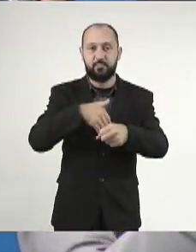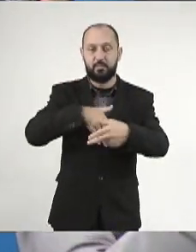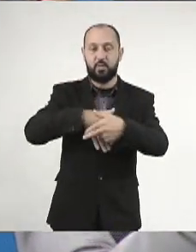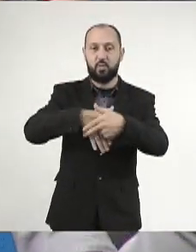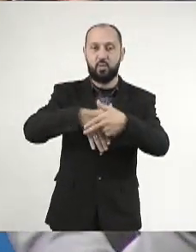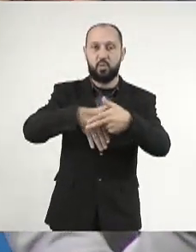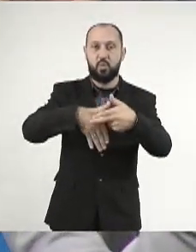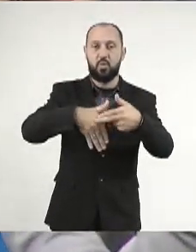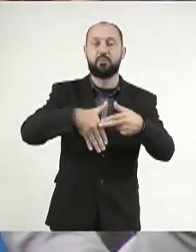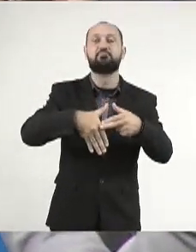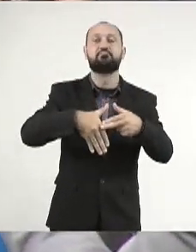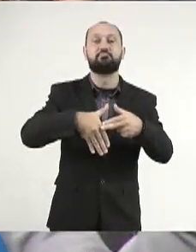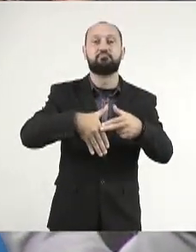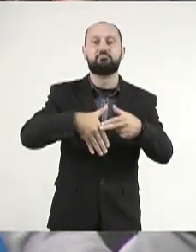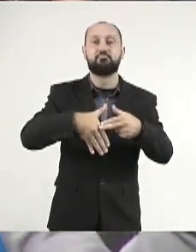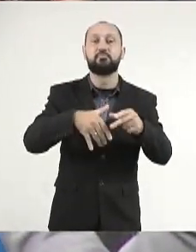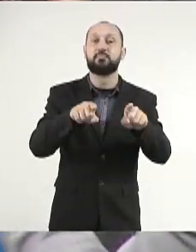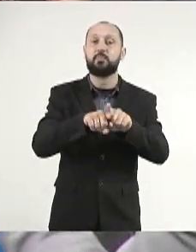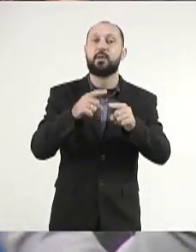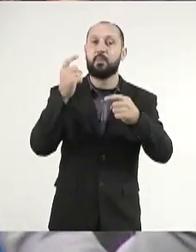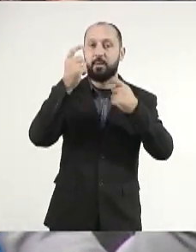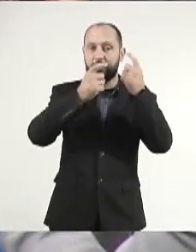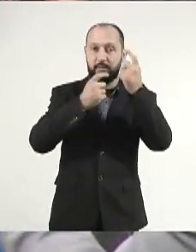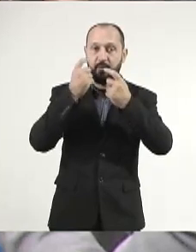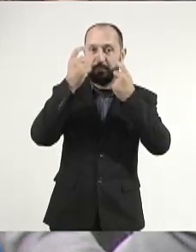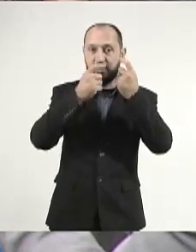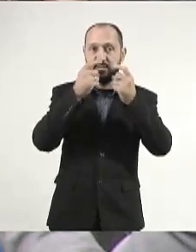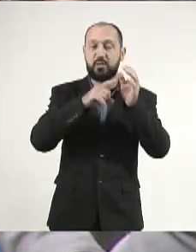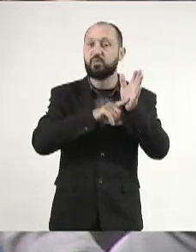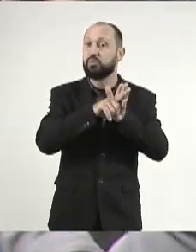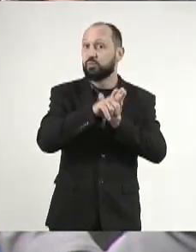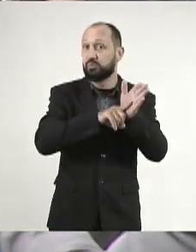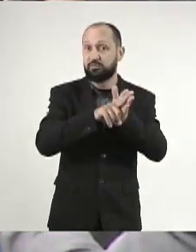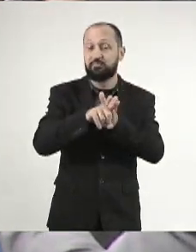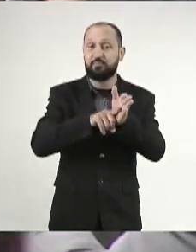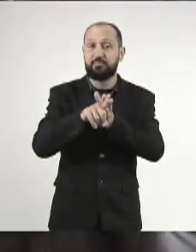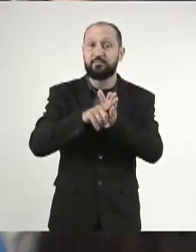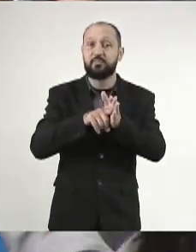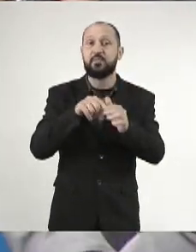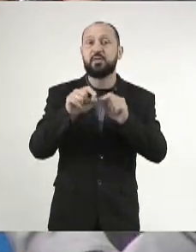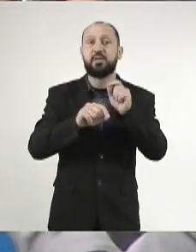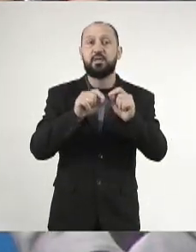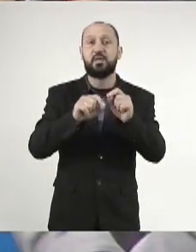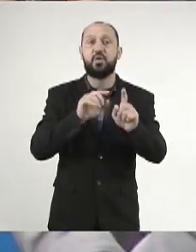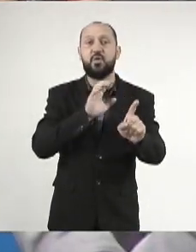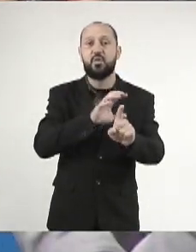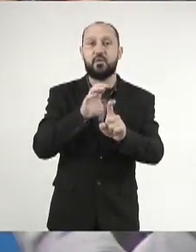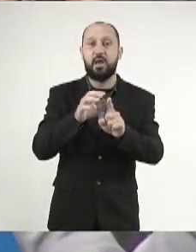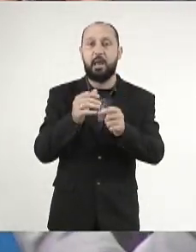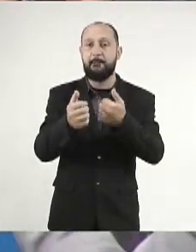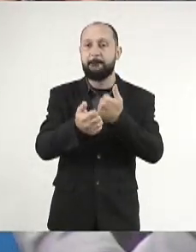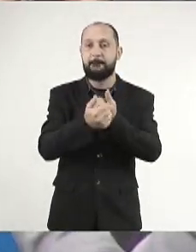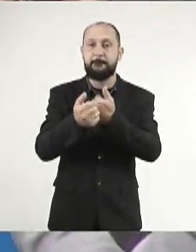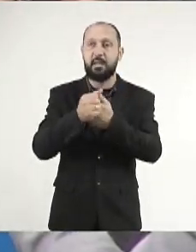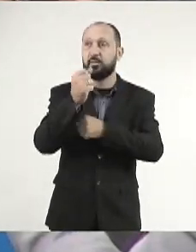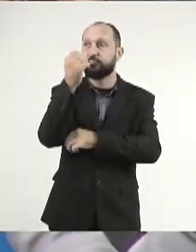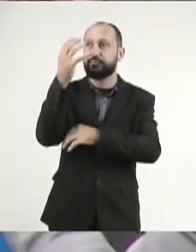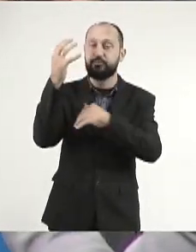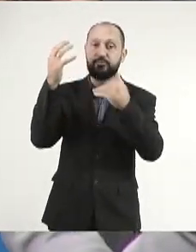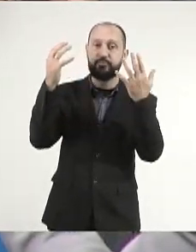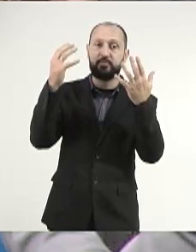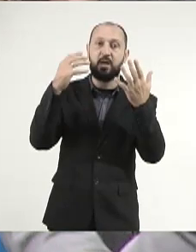bioceânica também é uma preocupação dos pesquisadores, uma vez que atinge as bordas da floresta,